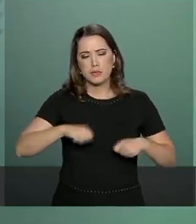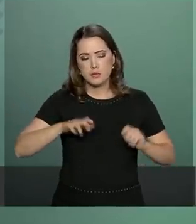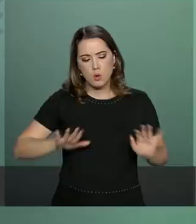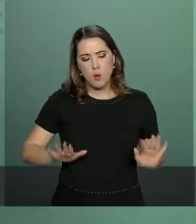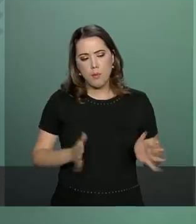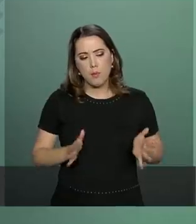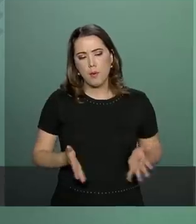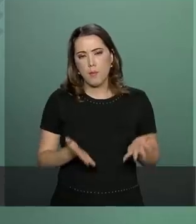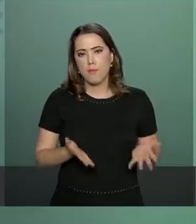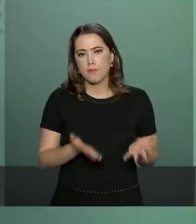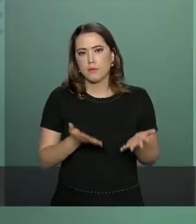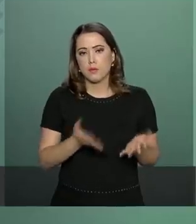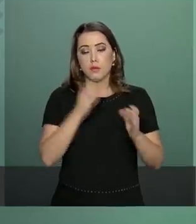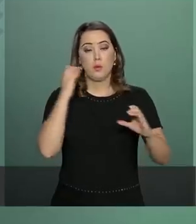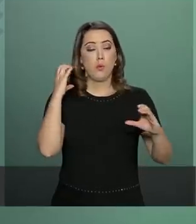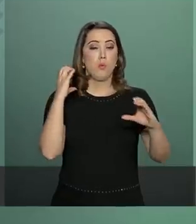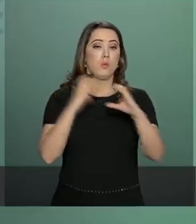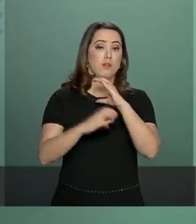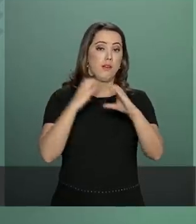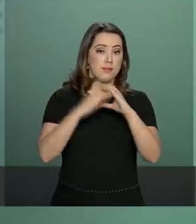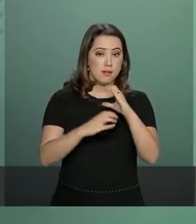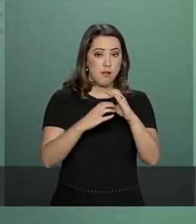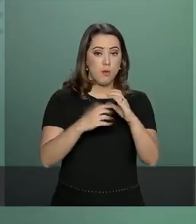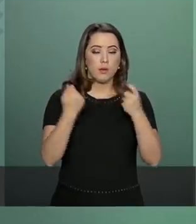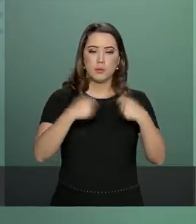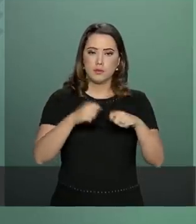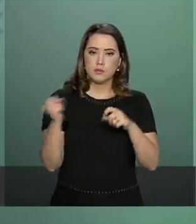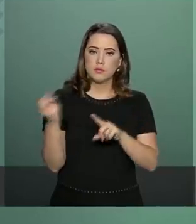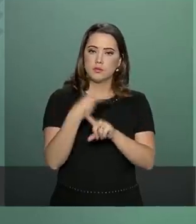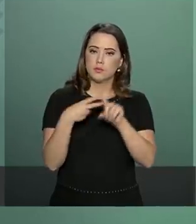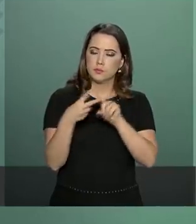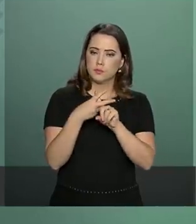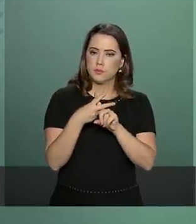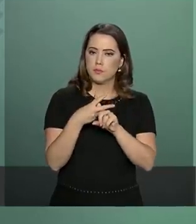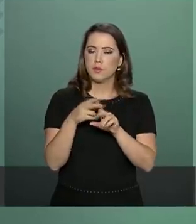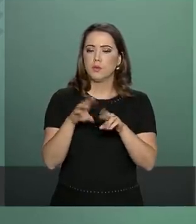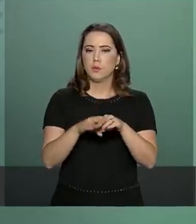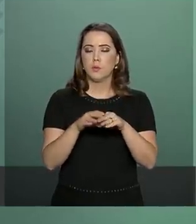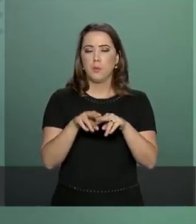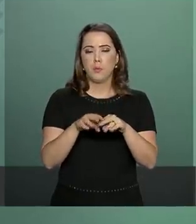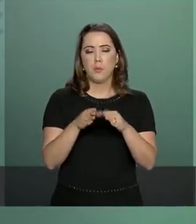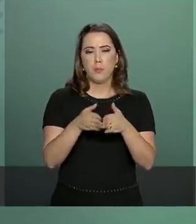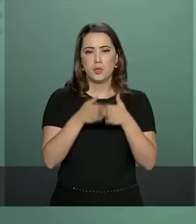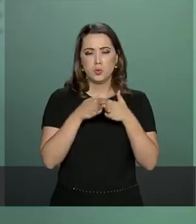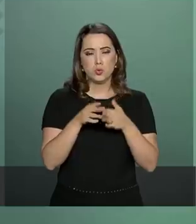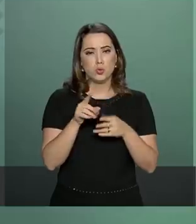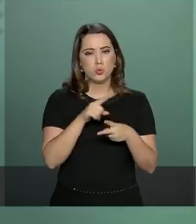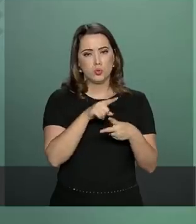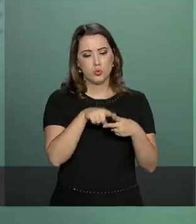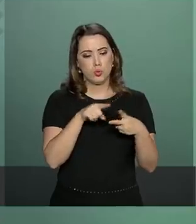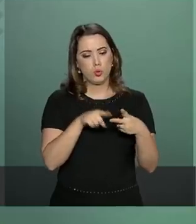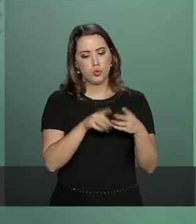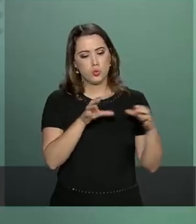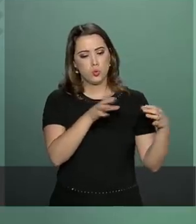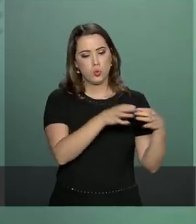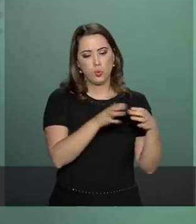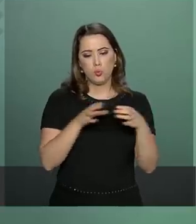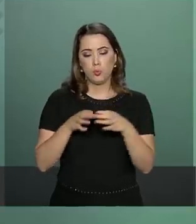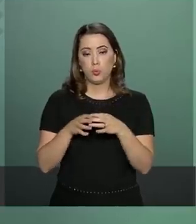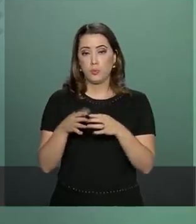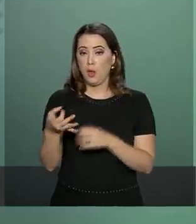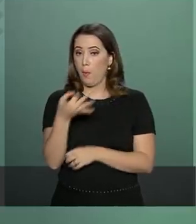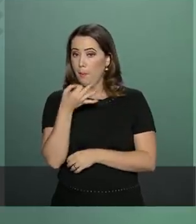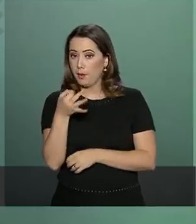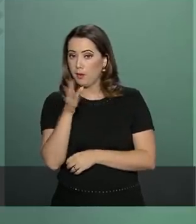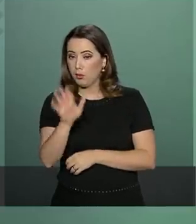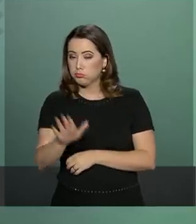a comunicação com relação à nova Previdência, atendendo a dois públicos em especial, a opinião pública,